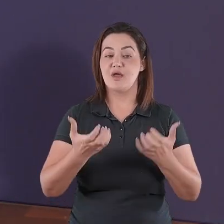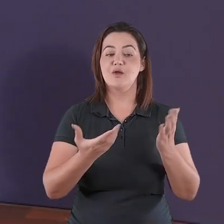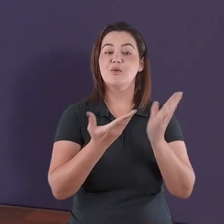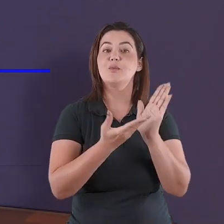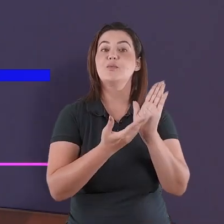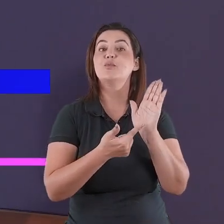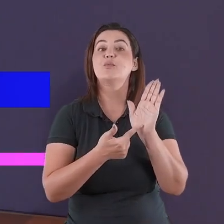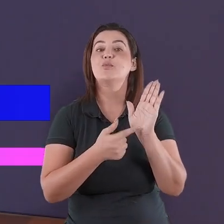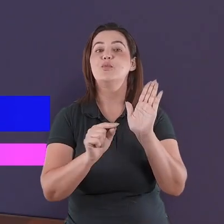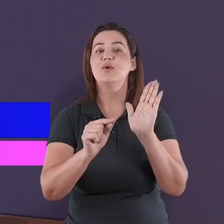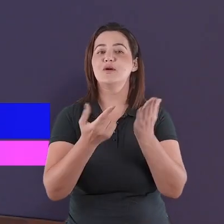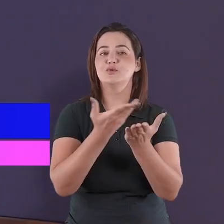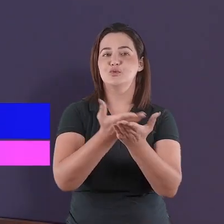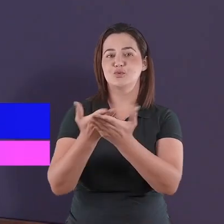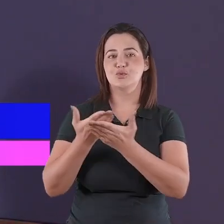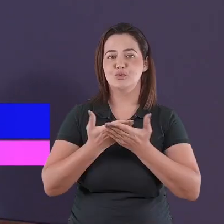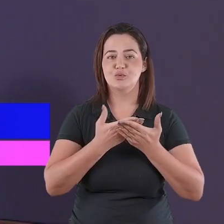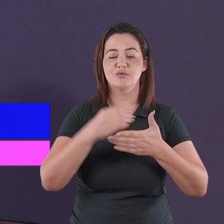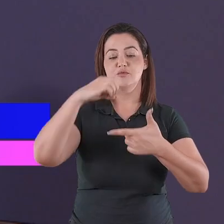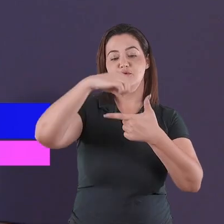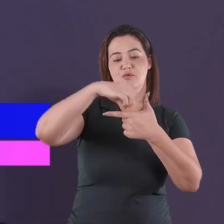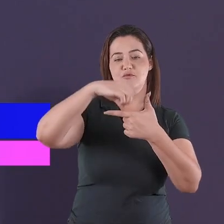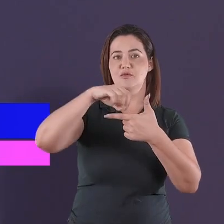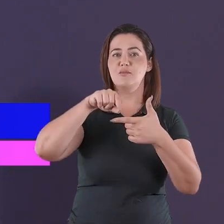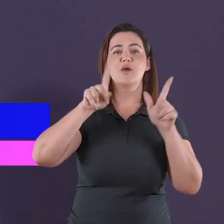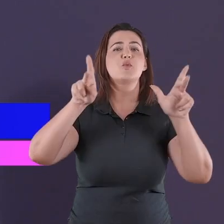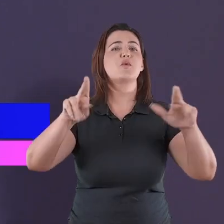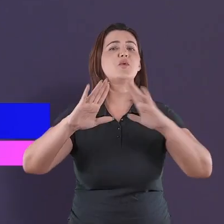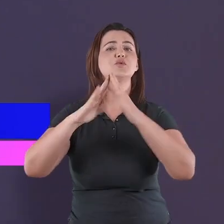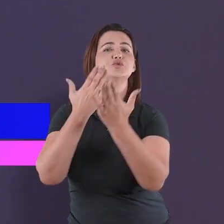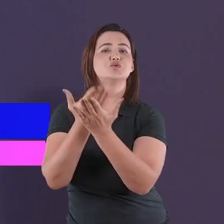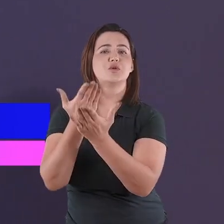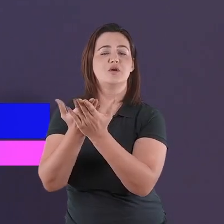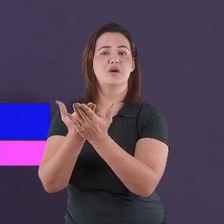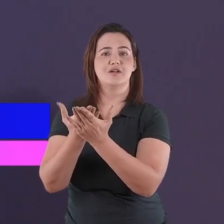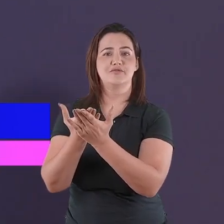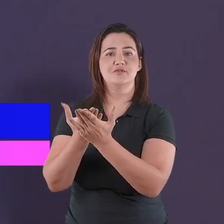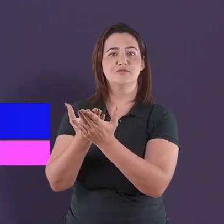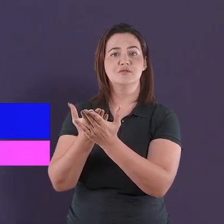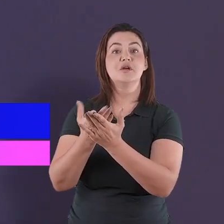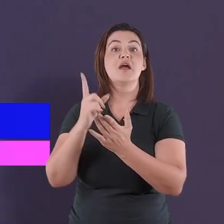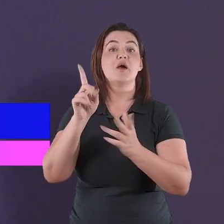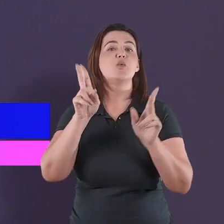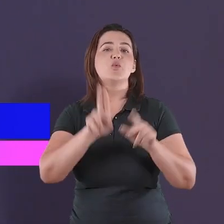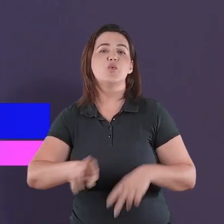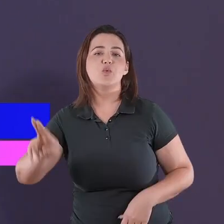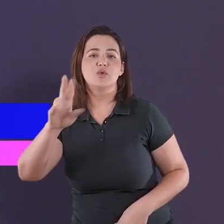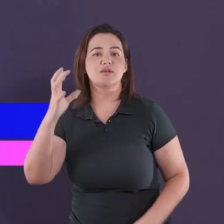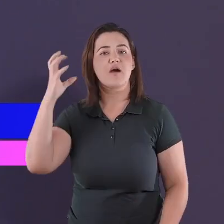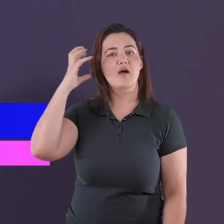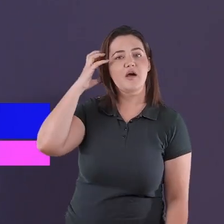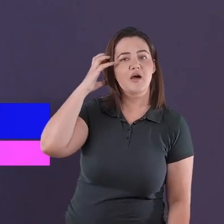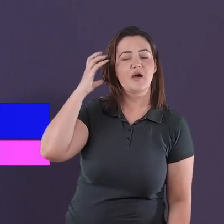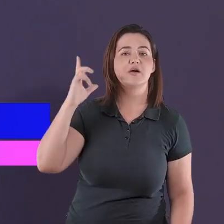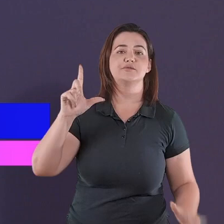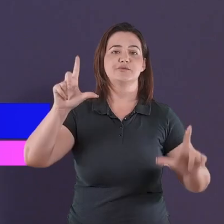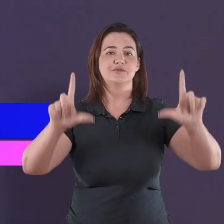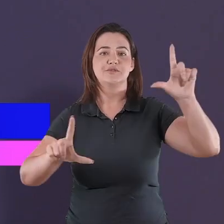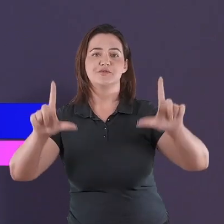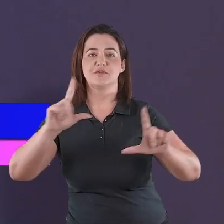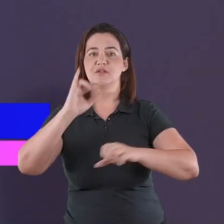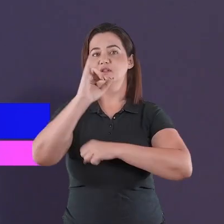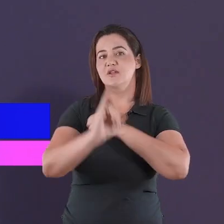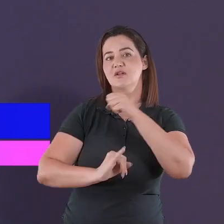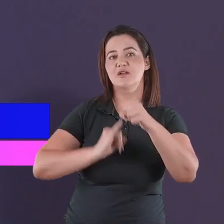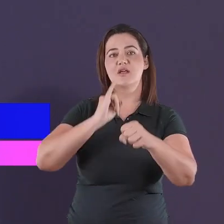porque você sabe, a Novo Tempo, ela é uma grande escola bíblica, que usa rádio, TV e internet para ensinar a Bíblia para as pessoas. E